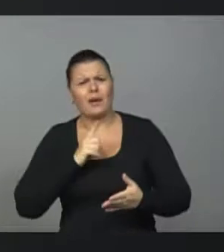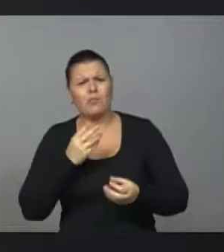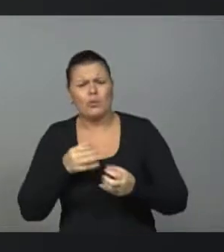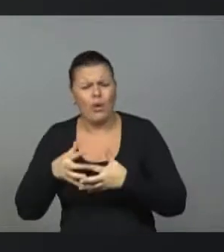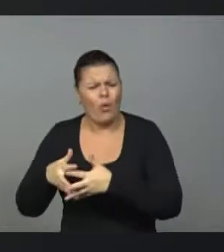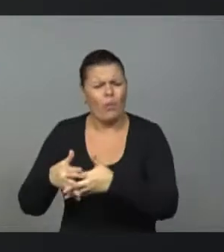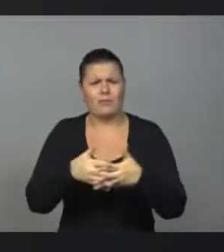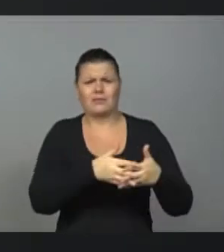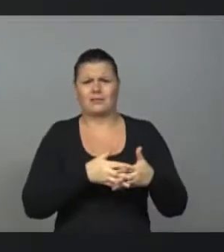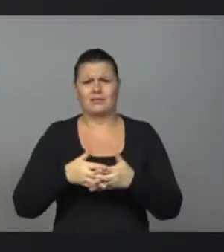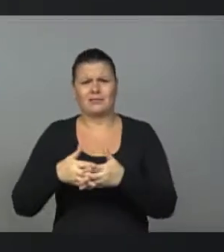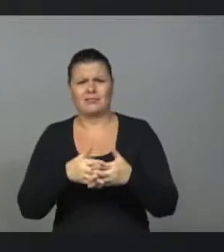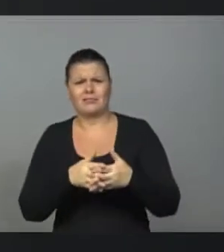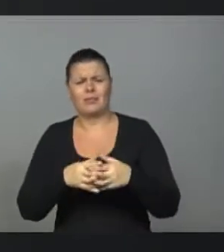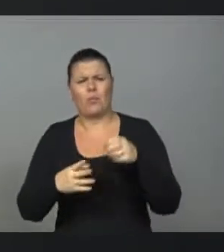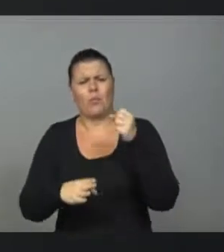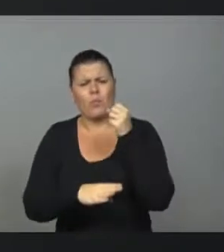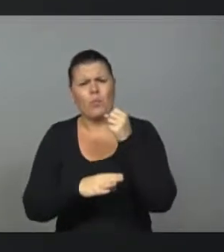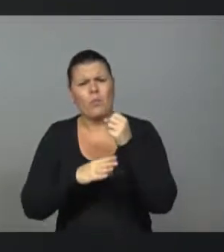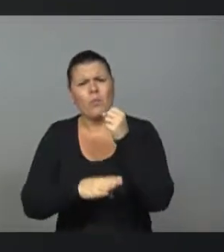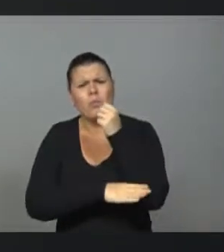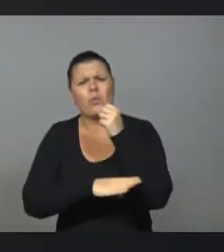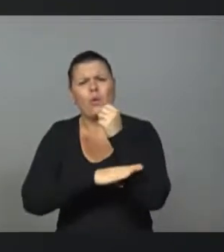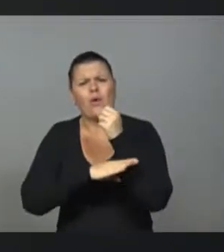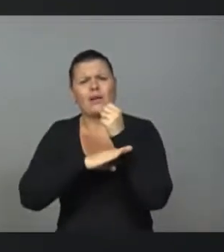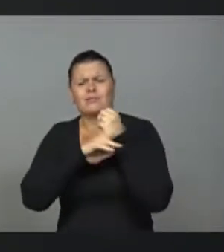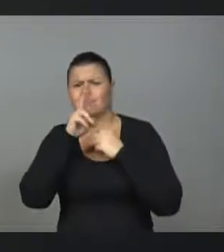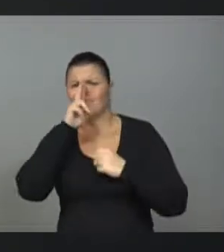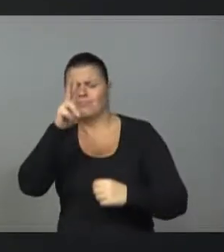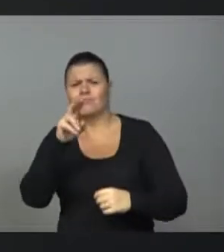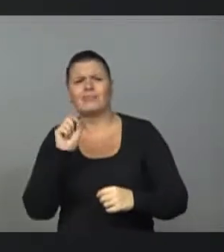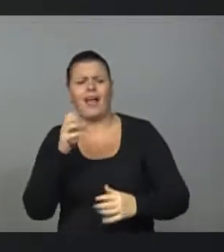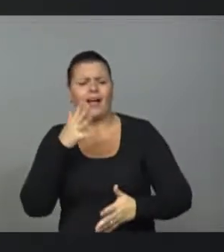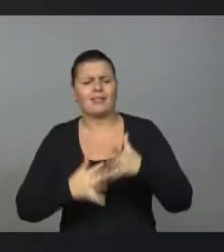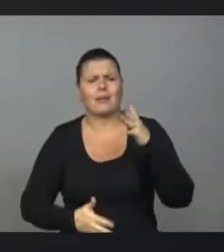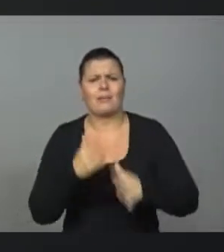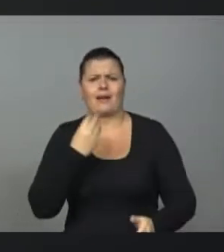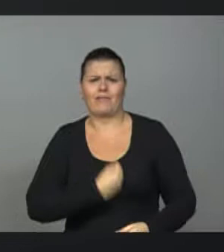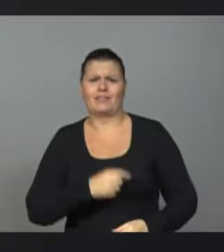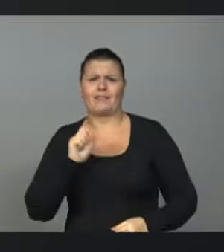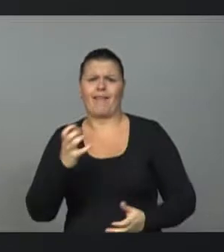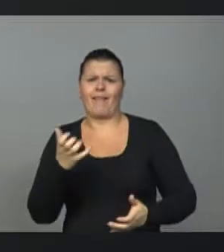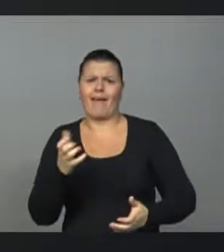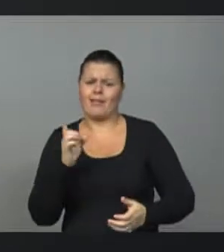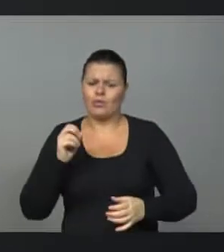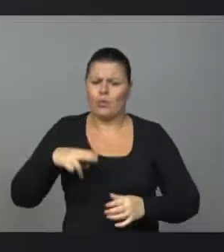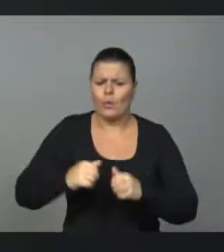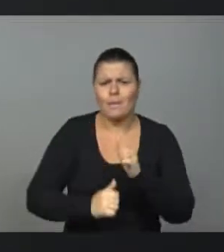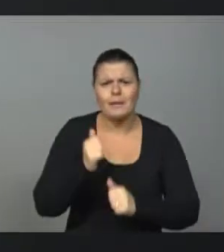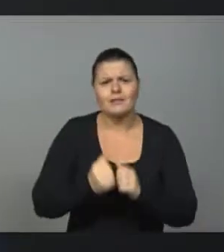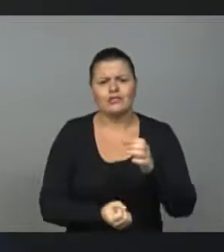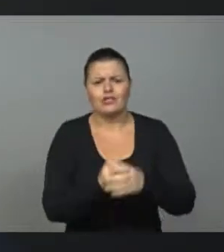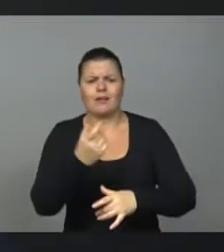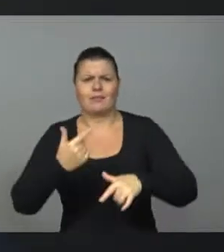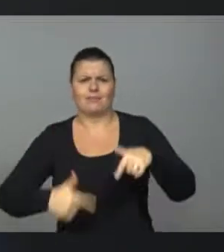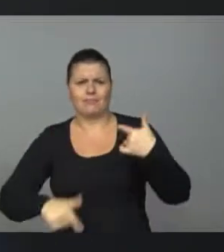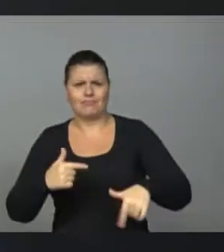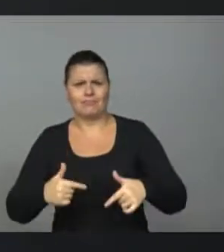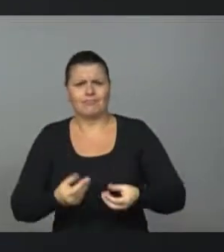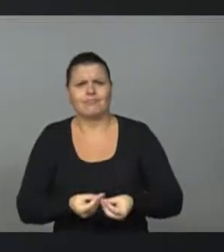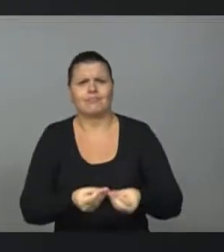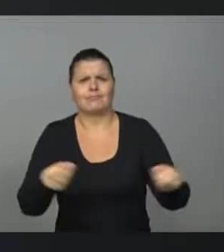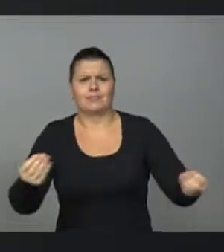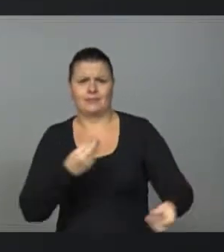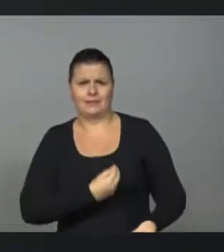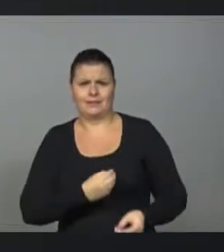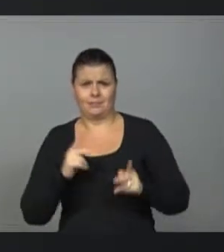e uma burocracia insana que atrapalha a vida de quem quer empreender e de quem quer gerar emprego e renda para as pessoas. Quem gera emprego, quem